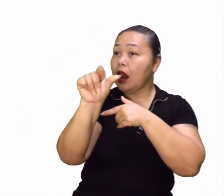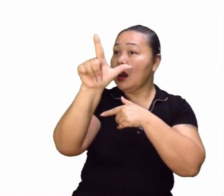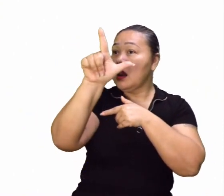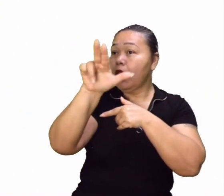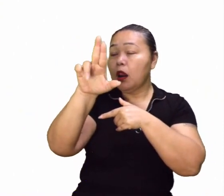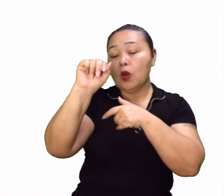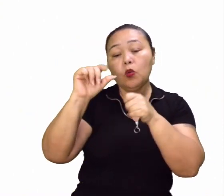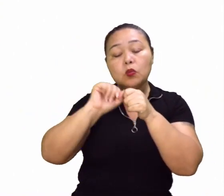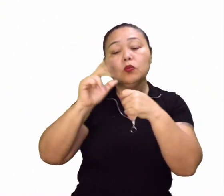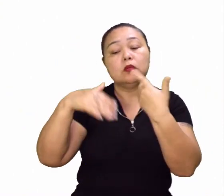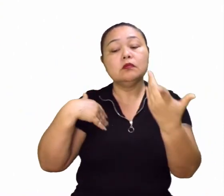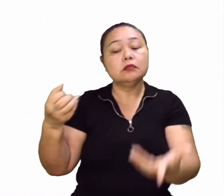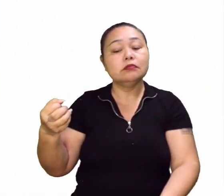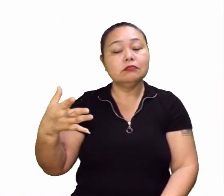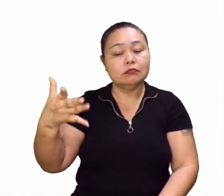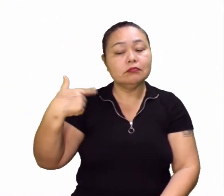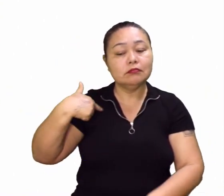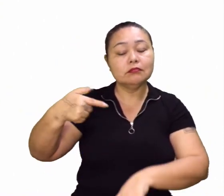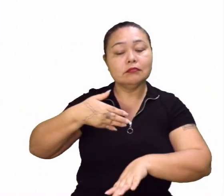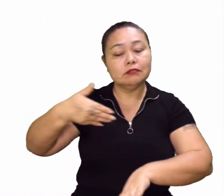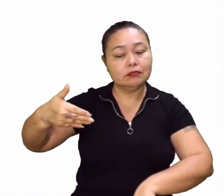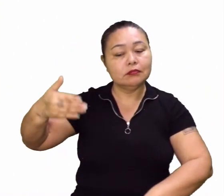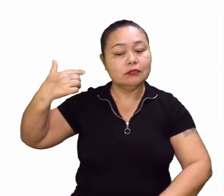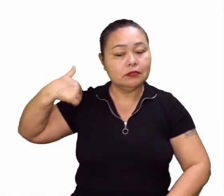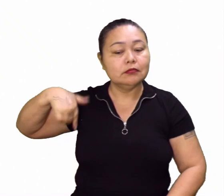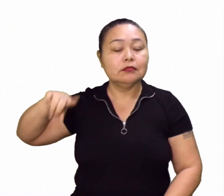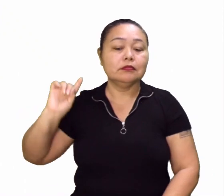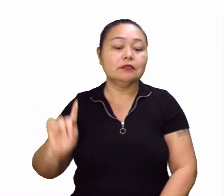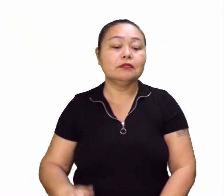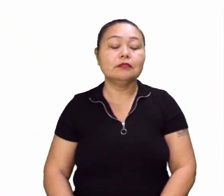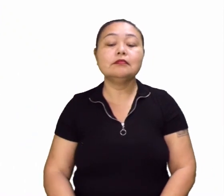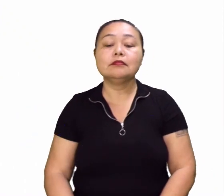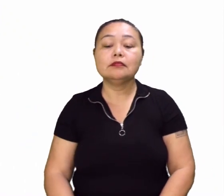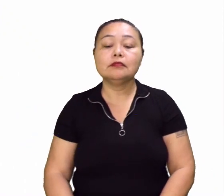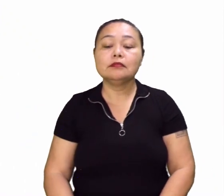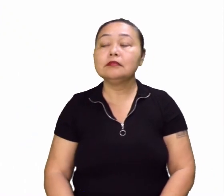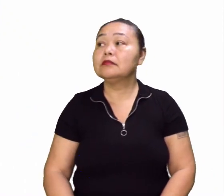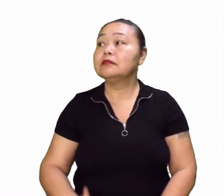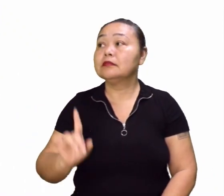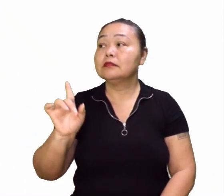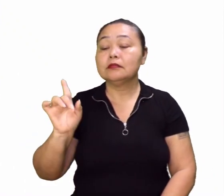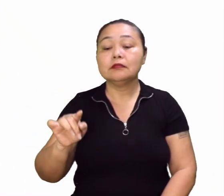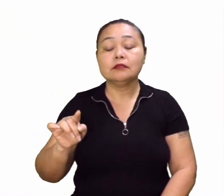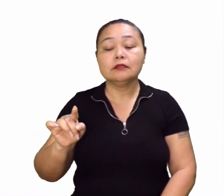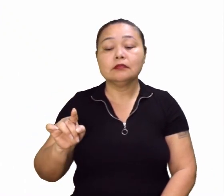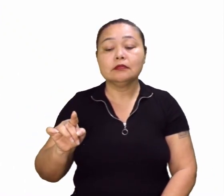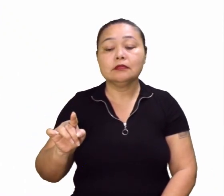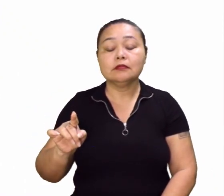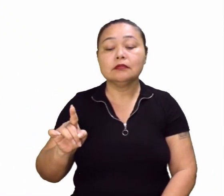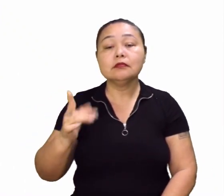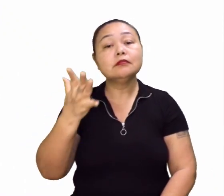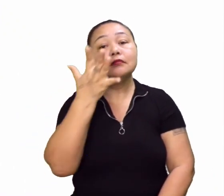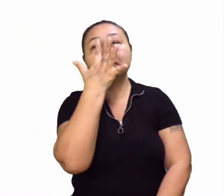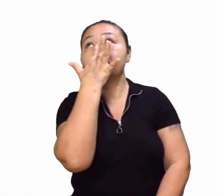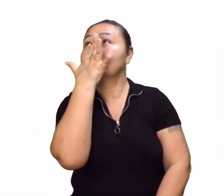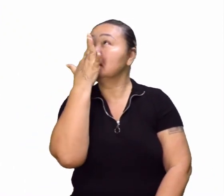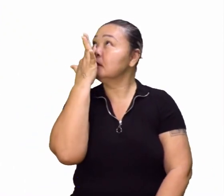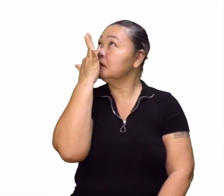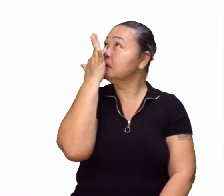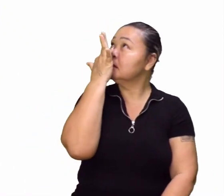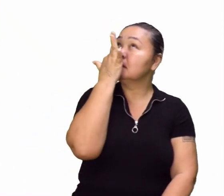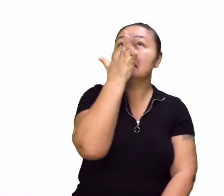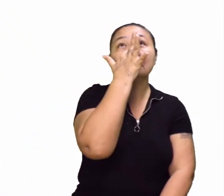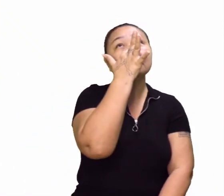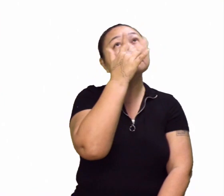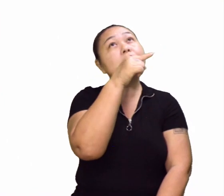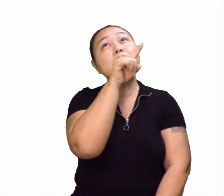Então já era algo bem inovador para o período. Isso. Isso se dava pela observação. Exato.